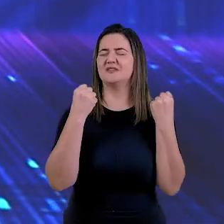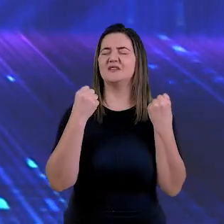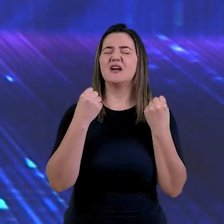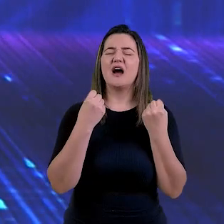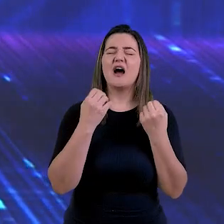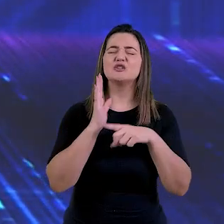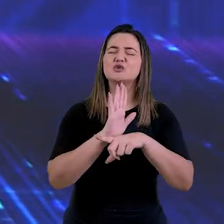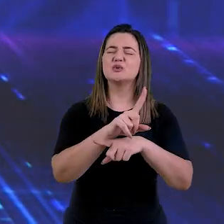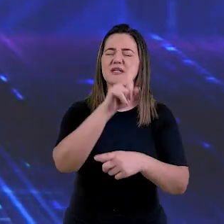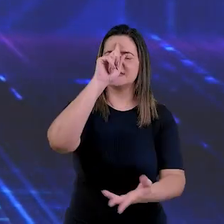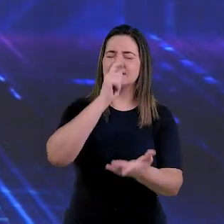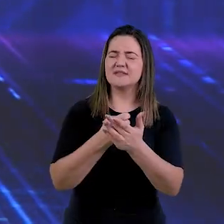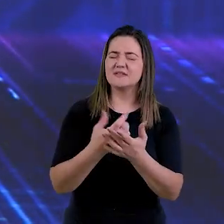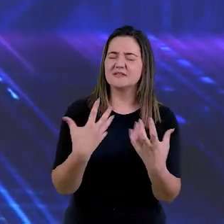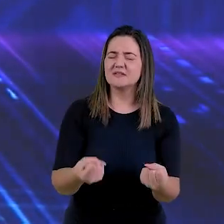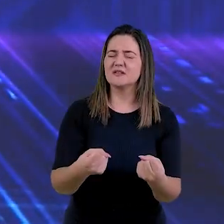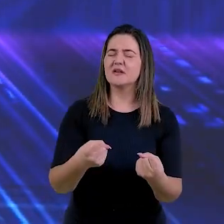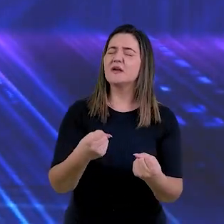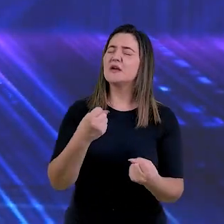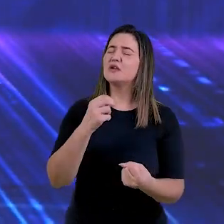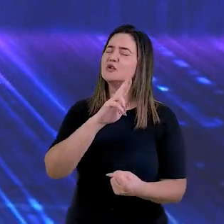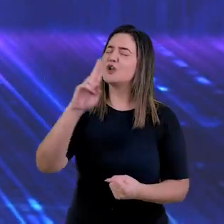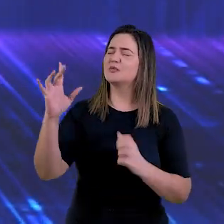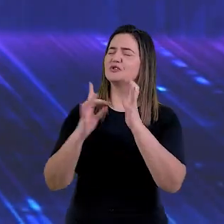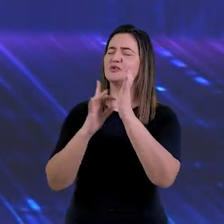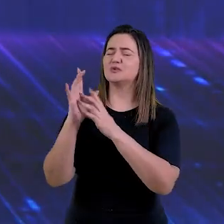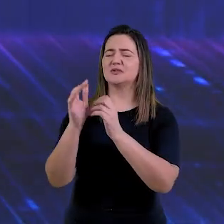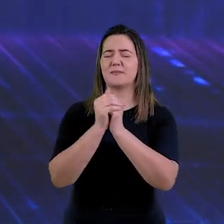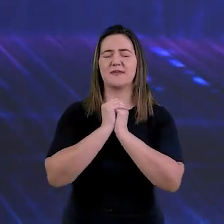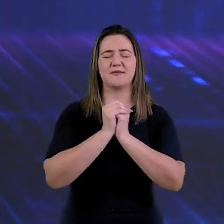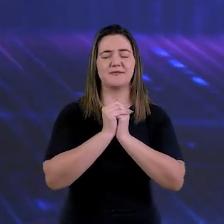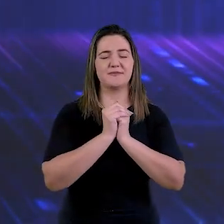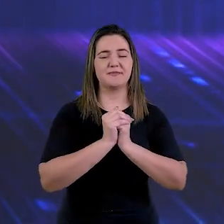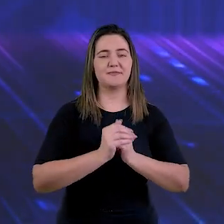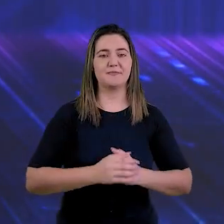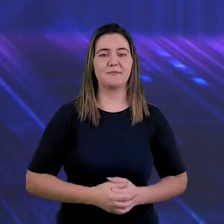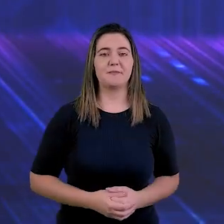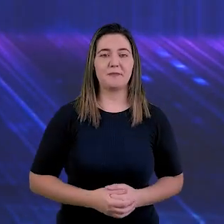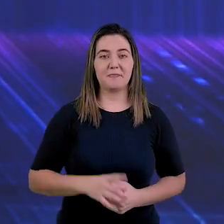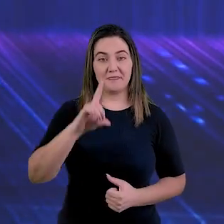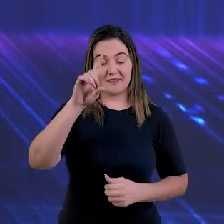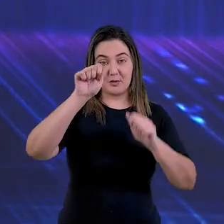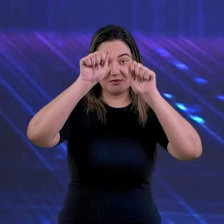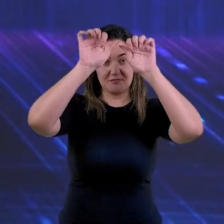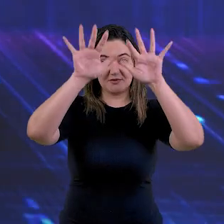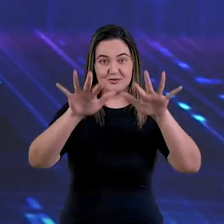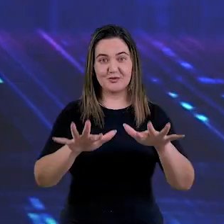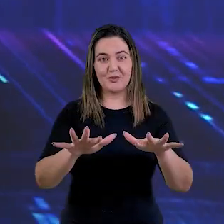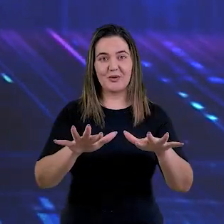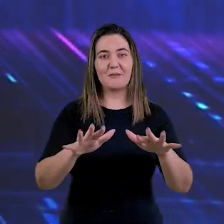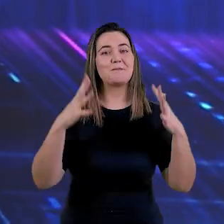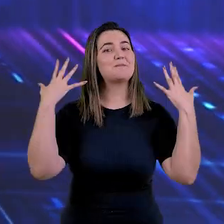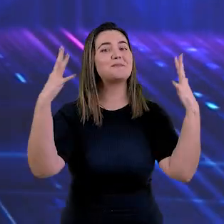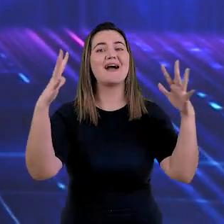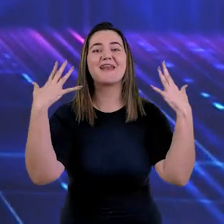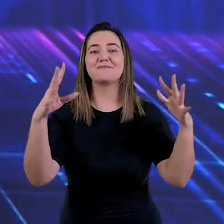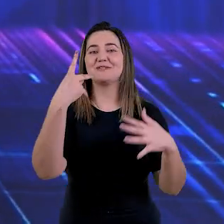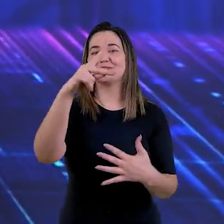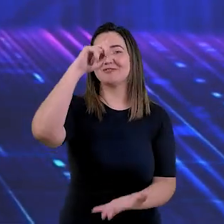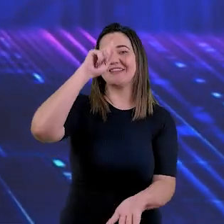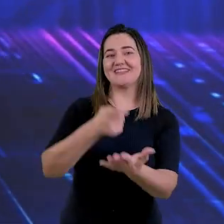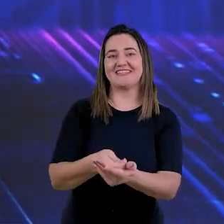decidir e de se entregar. São bênçãos que eu lhe peço no nome de Jesus. Amém. Que Deus te abençoe muito.